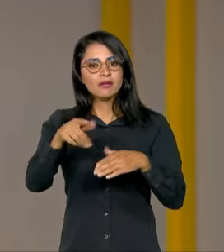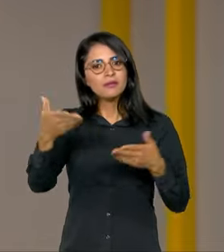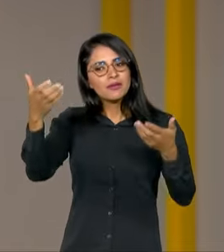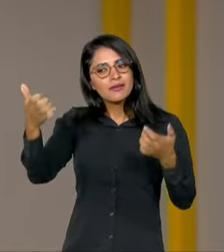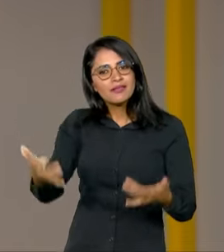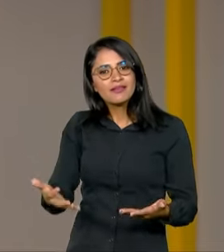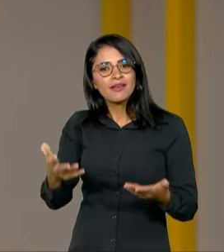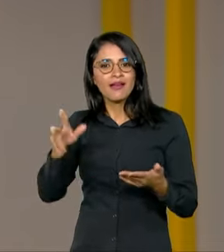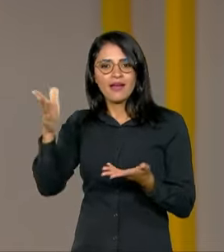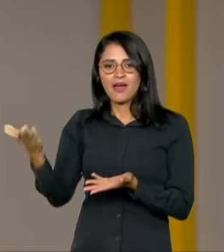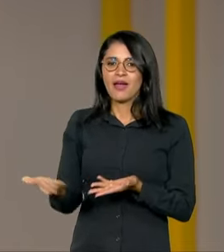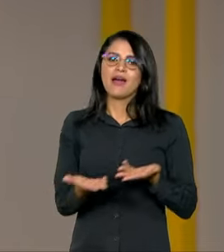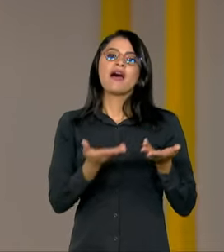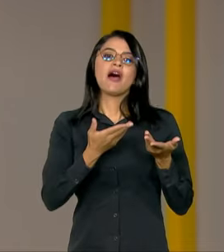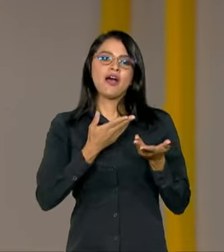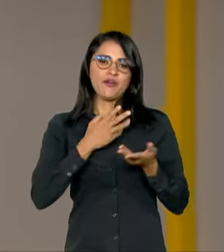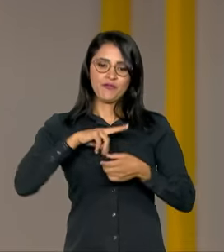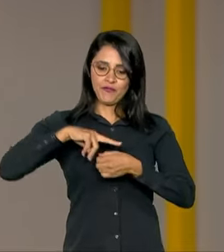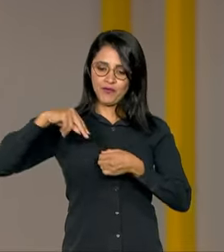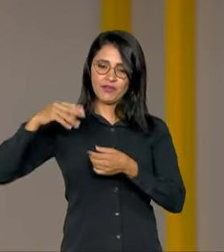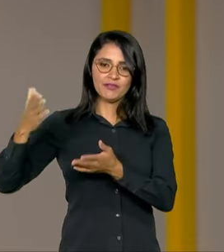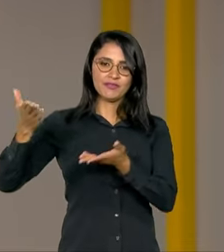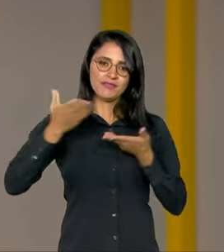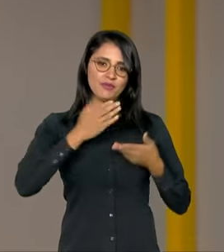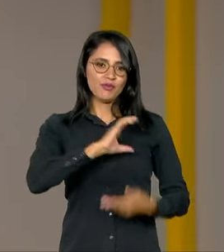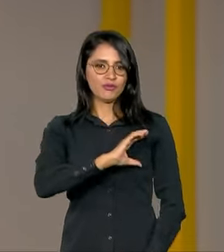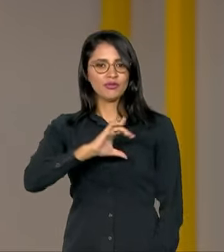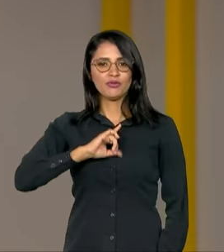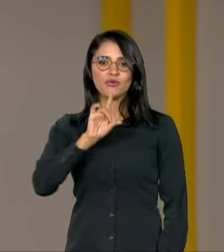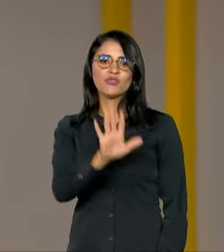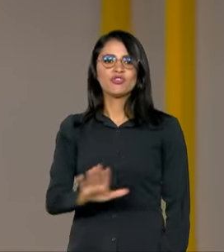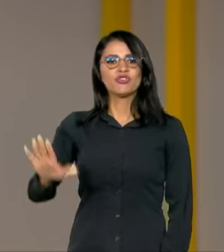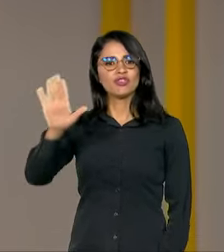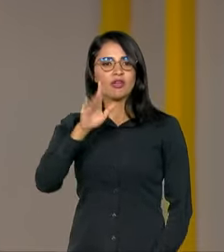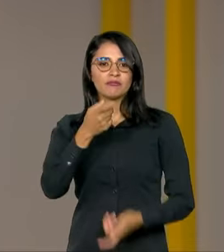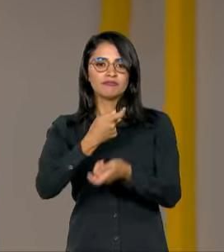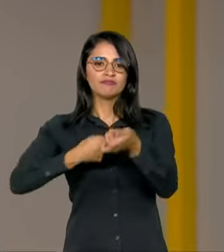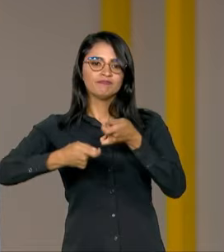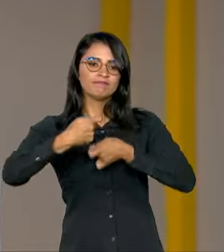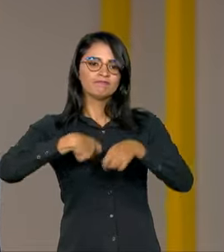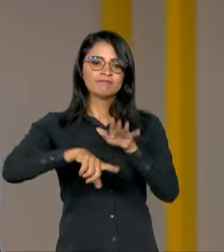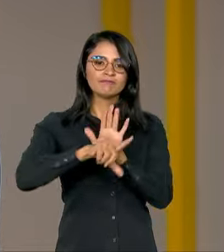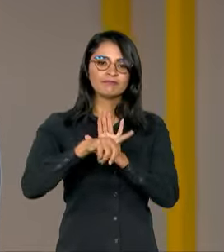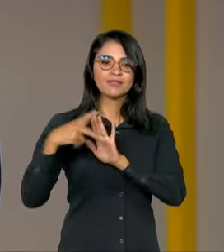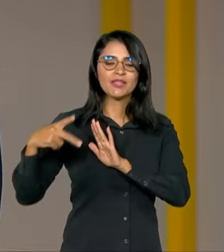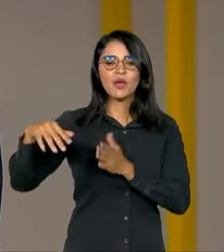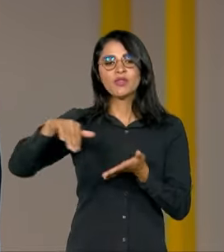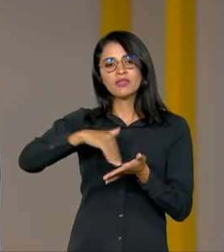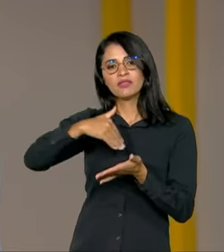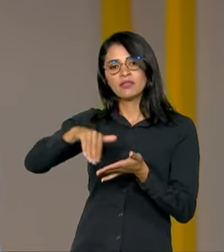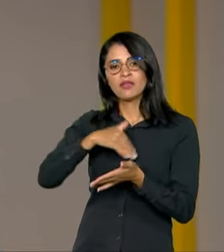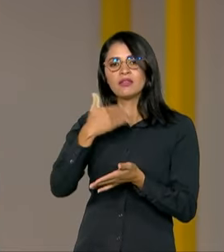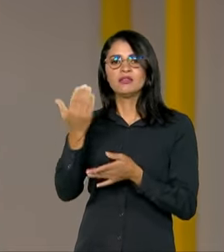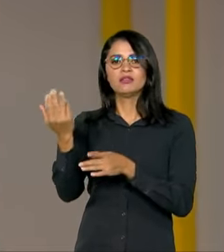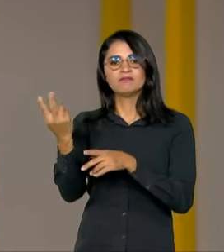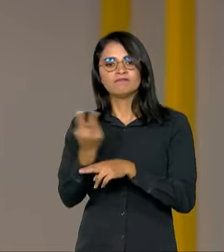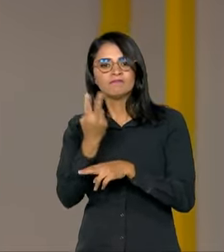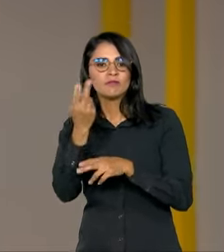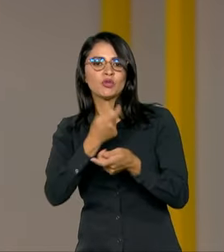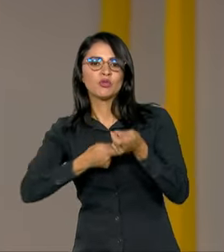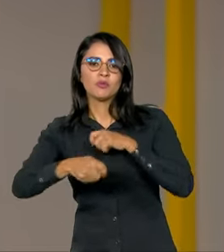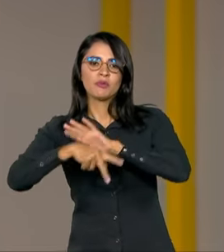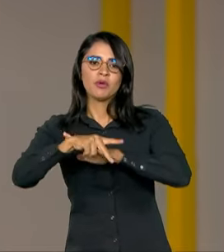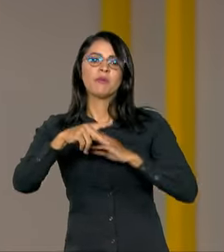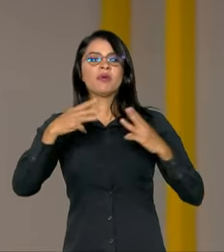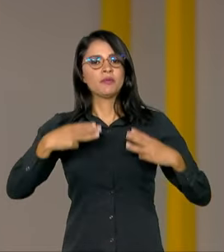sobre isso, o programa A Voz do Brasil recebeu o coordenador-geral de Economia e Legislação da Secretaria de Reformas Econômicas